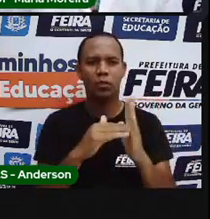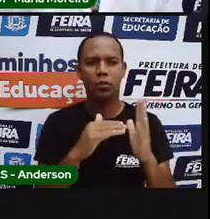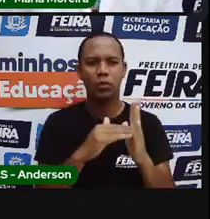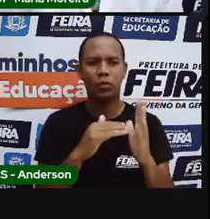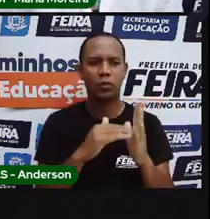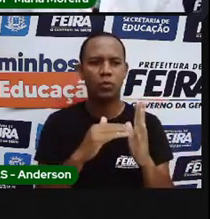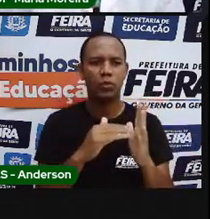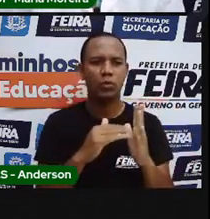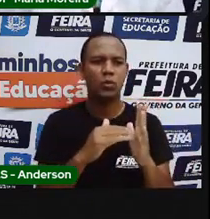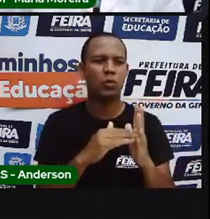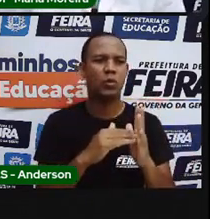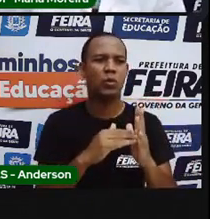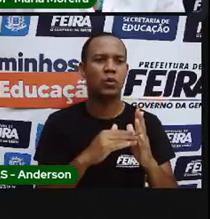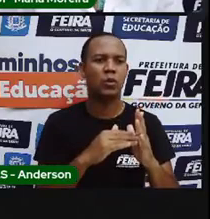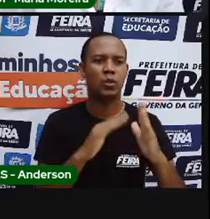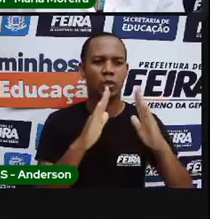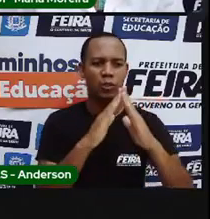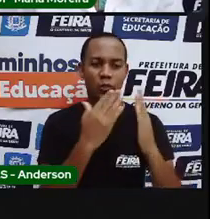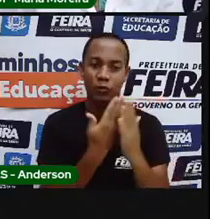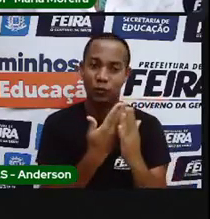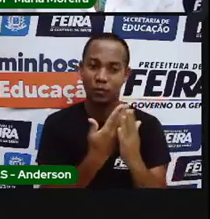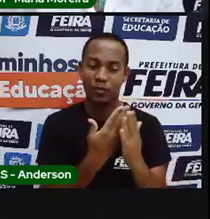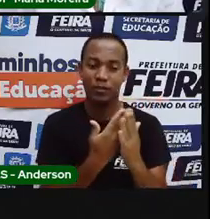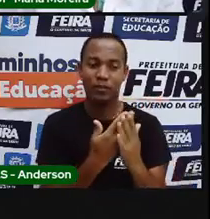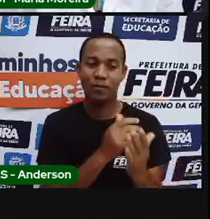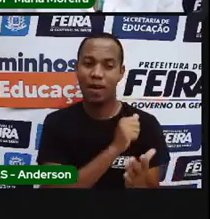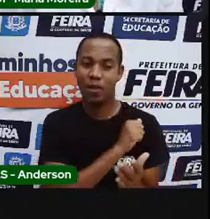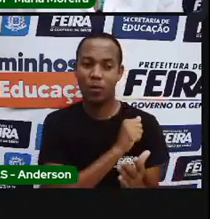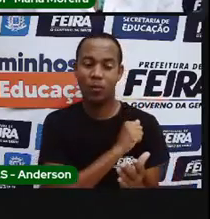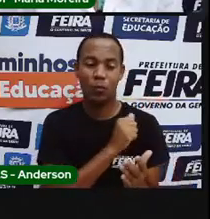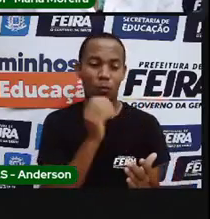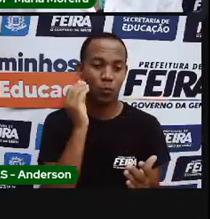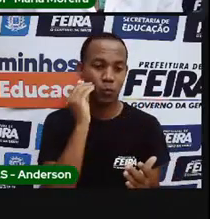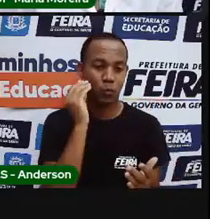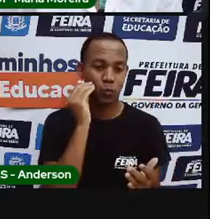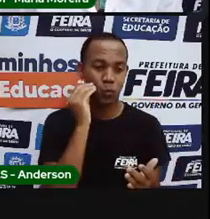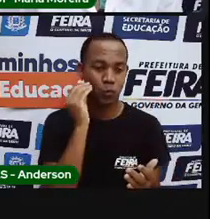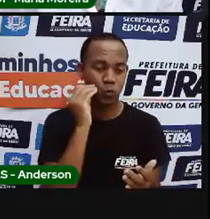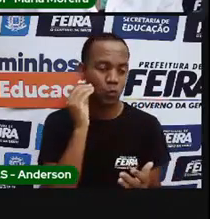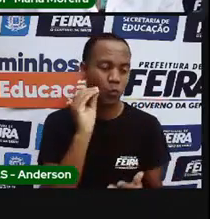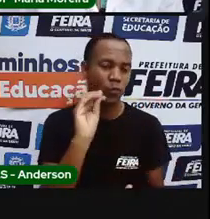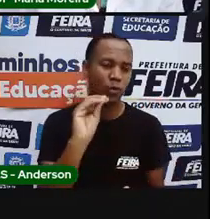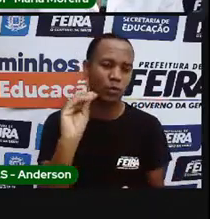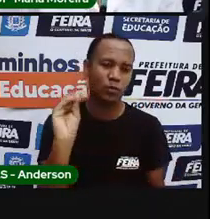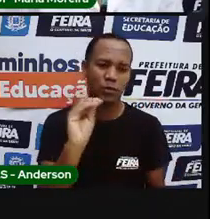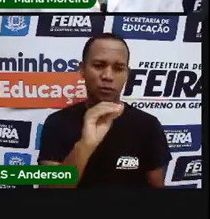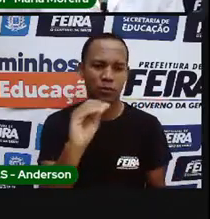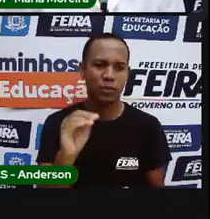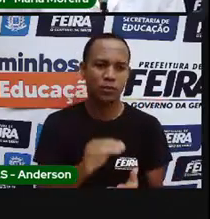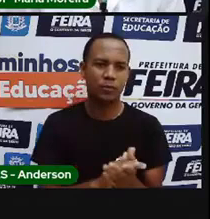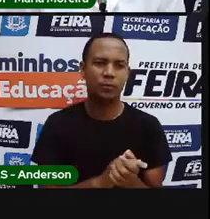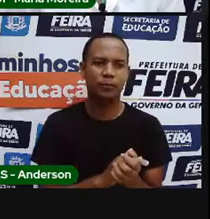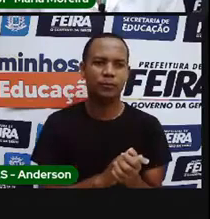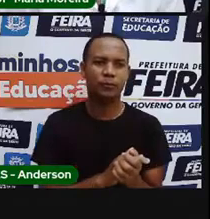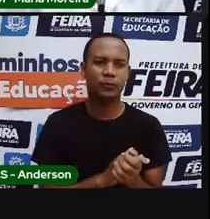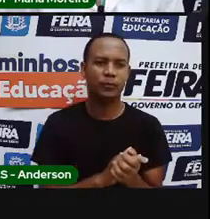nas aulas que entram ao vivo para poderem assistir que deixam os recadinhos para a Pró Certo?